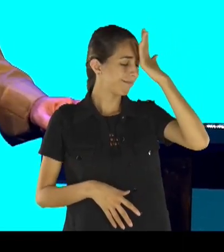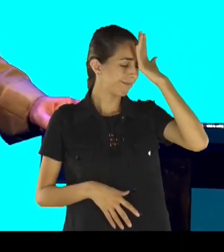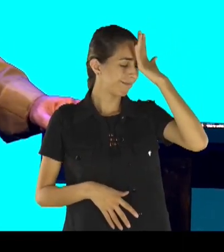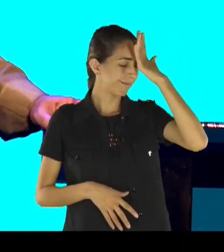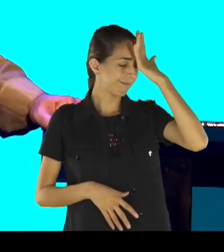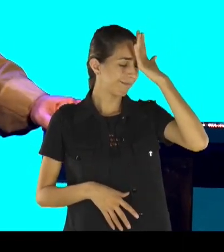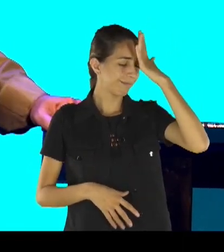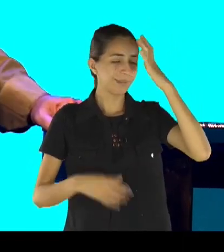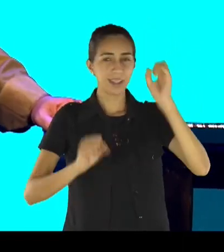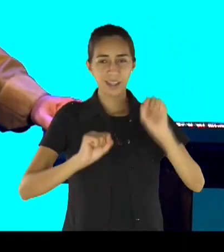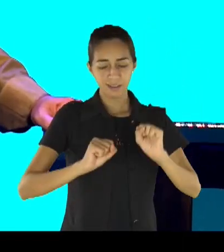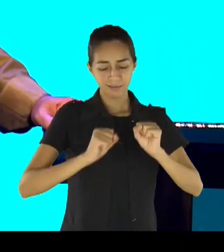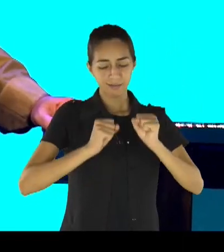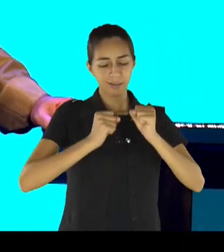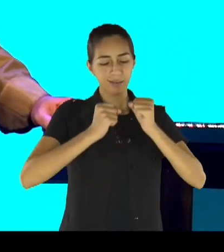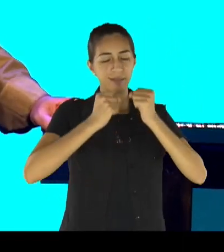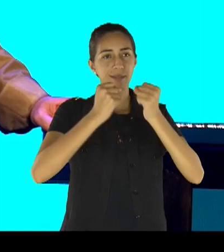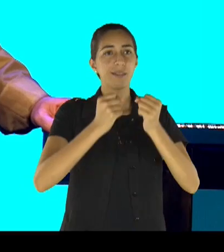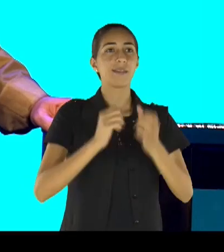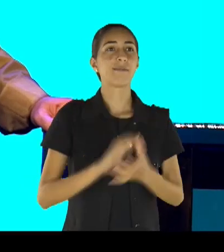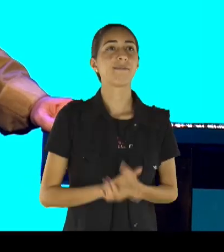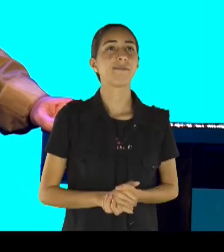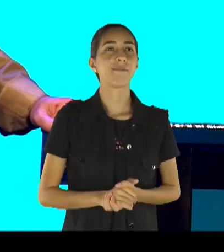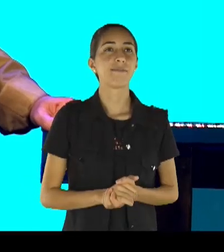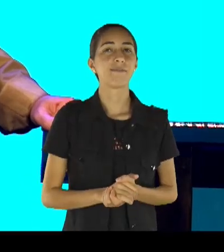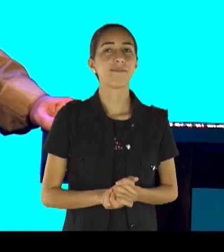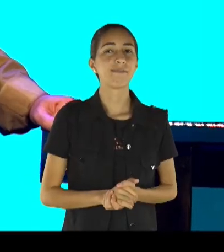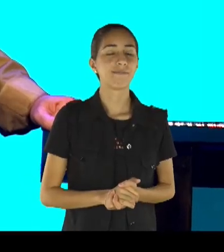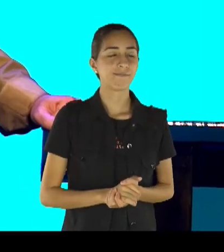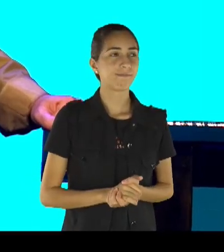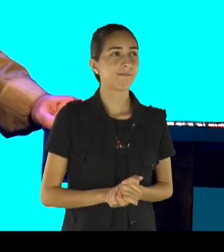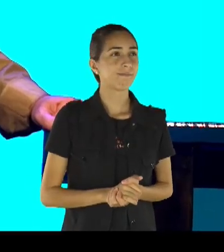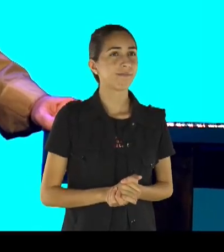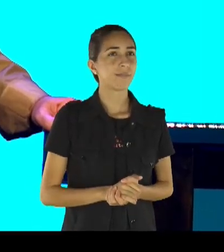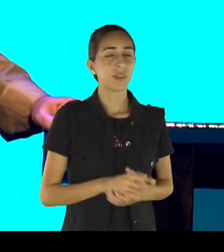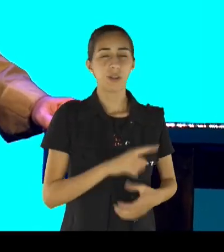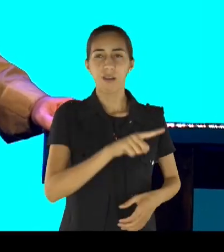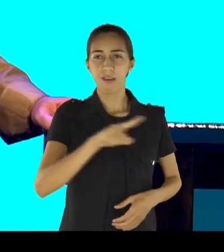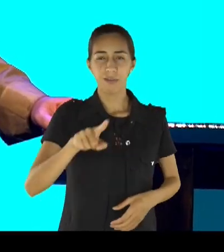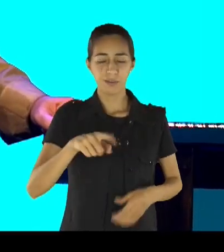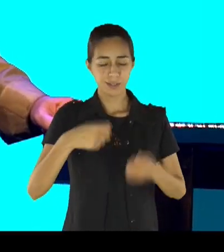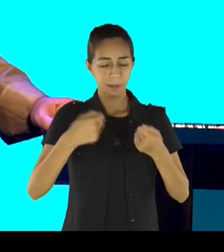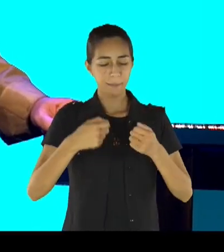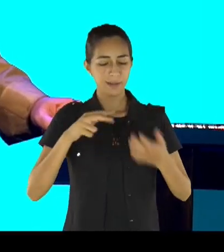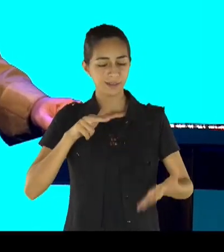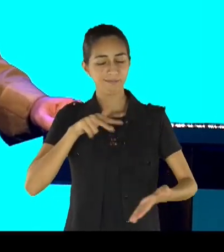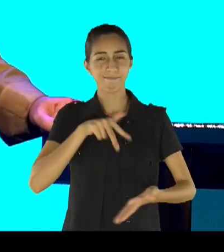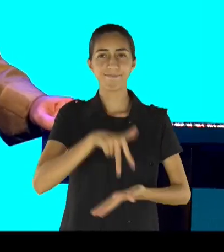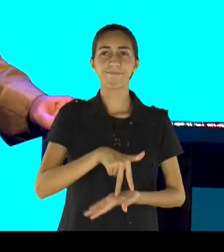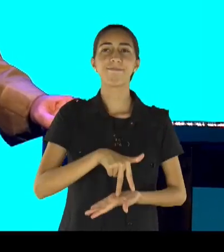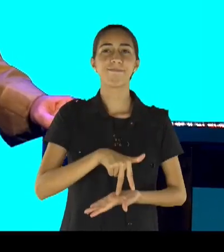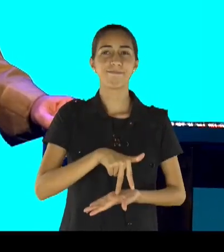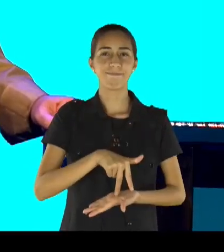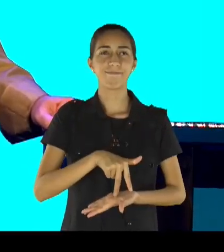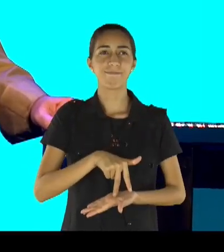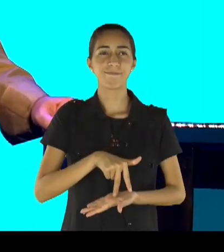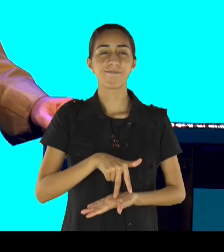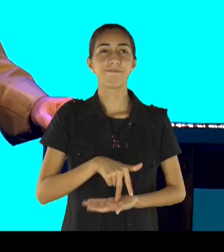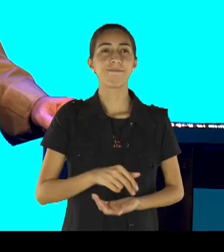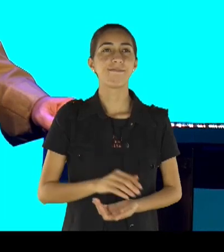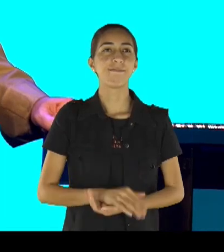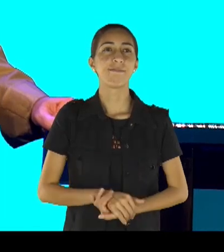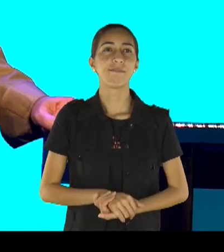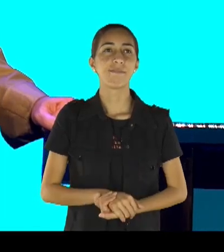te dar forças, para que você continue, firme, constante, e abundante, nos caminhos do Senhor,